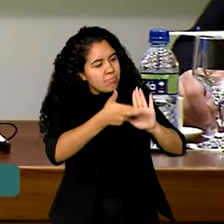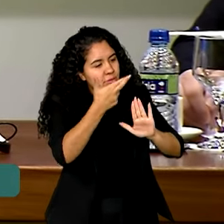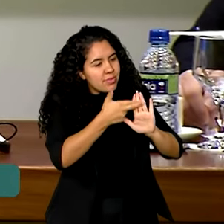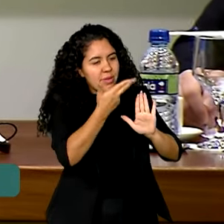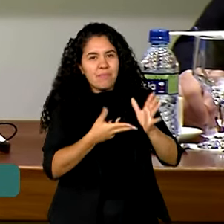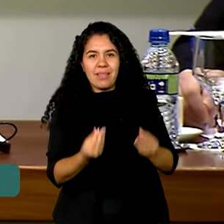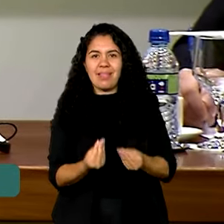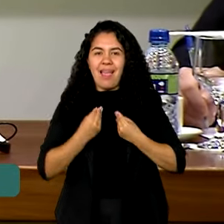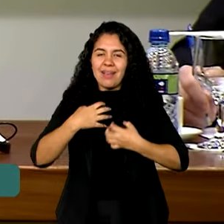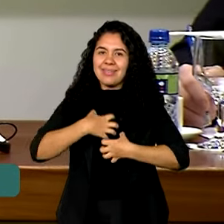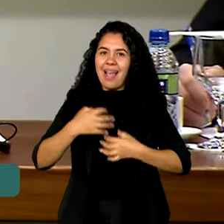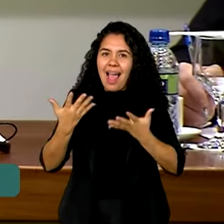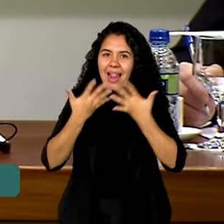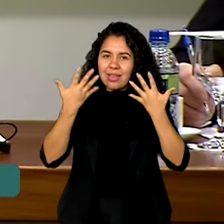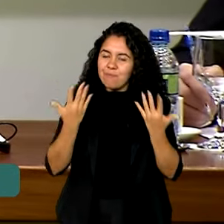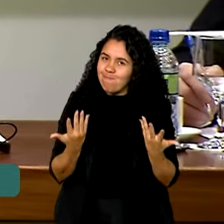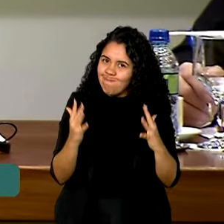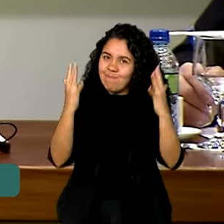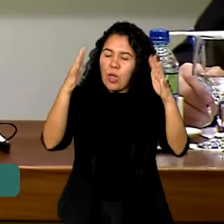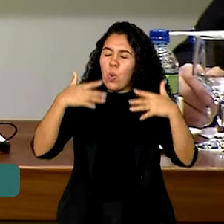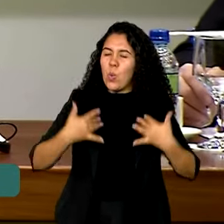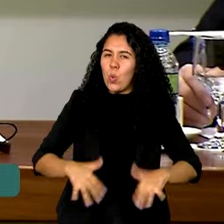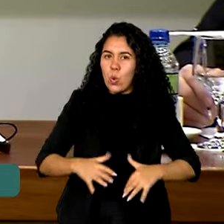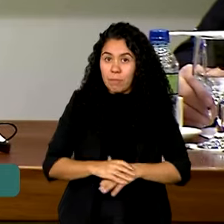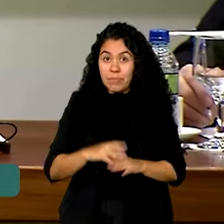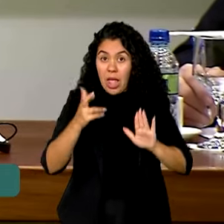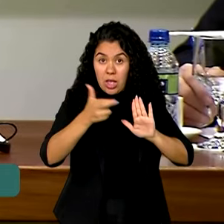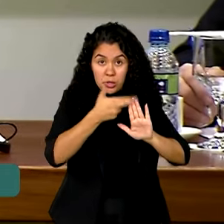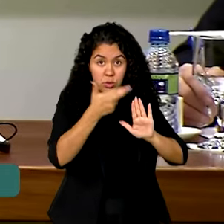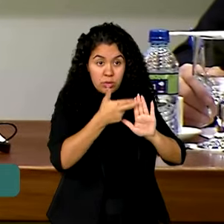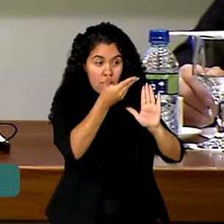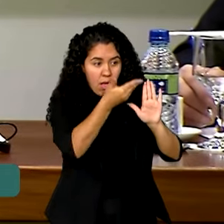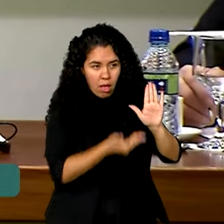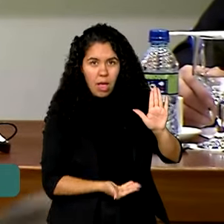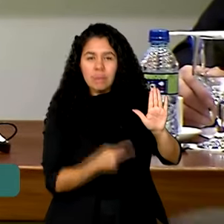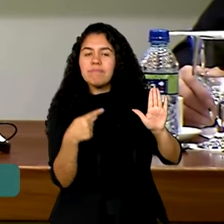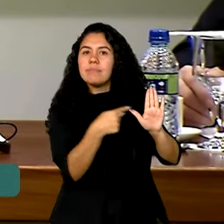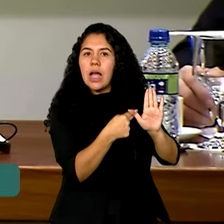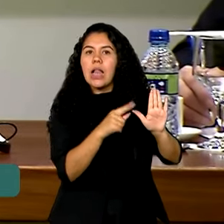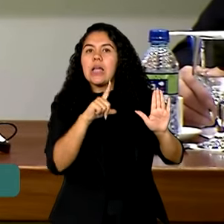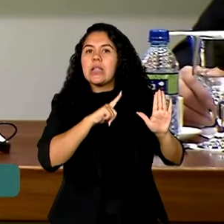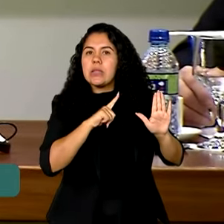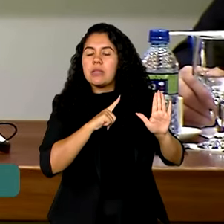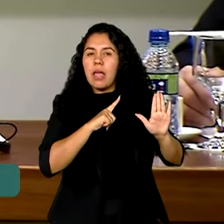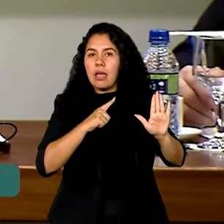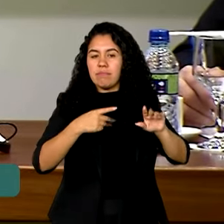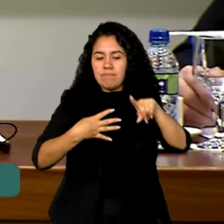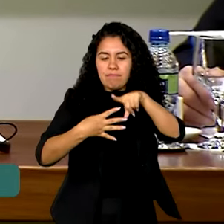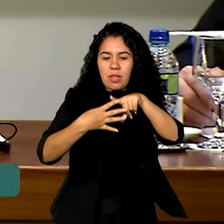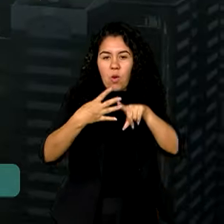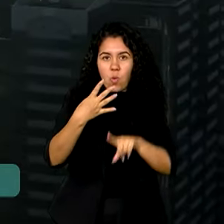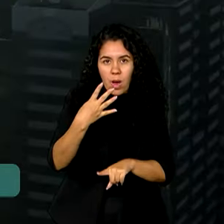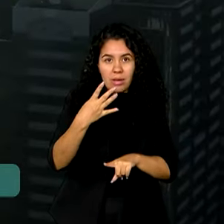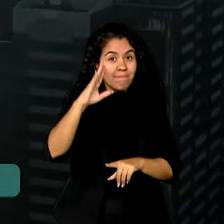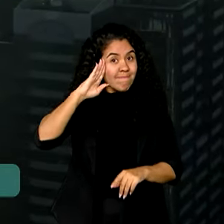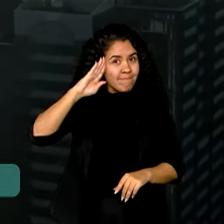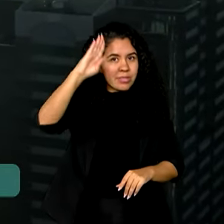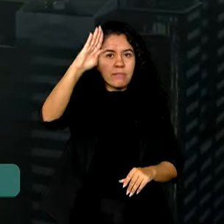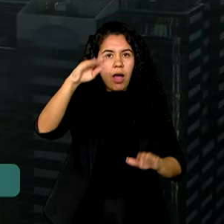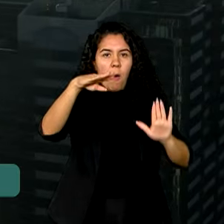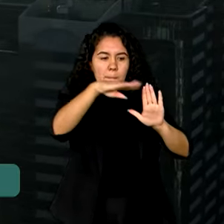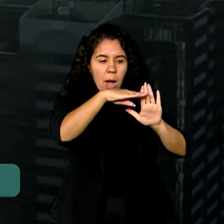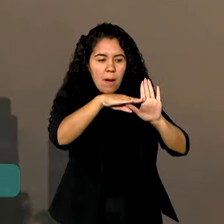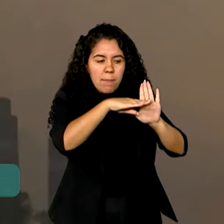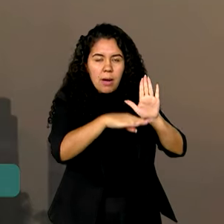alegria e uma celebração enorme. Essa resolução tem quatro grandes pilares. Ela